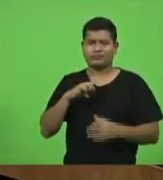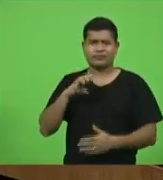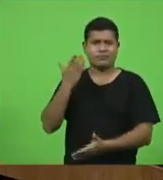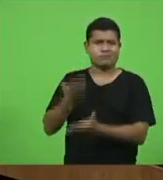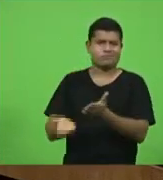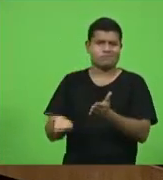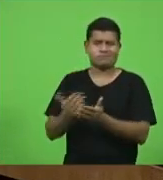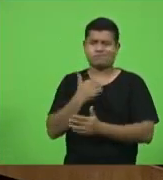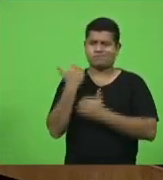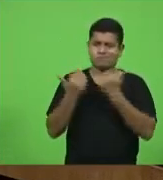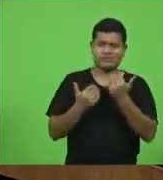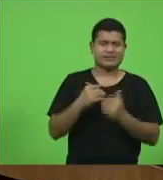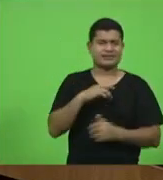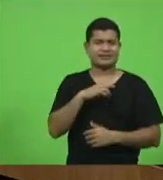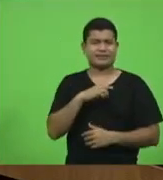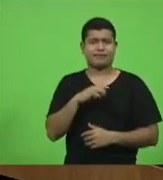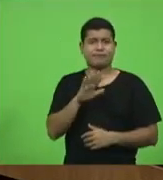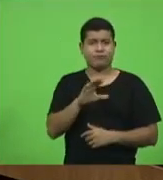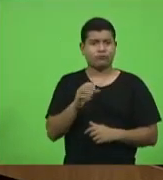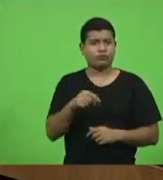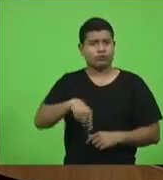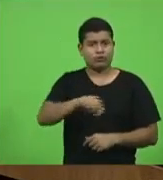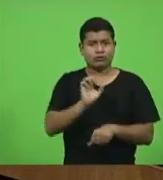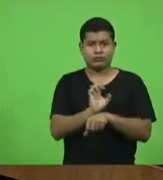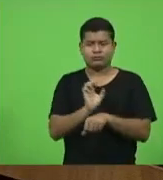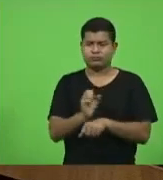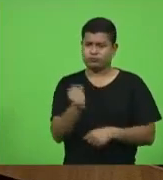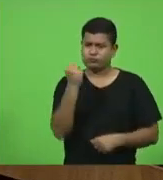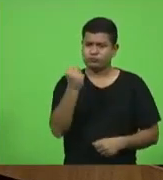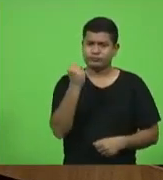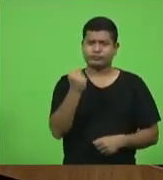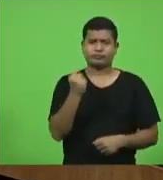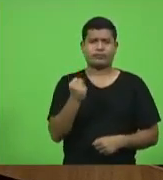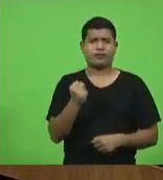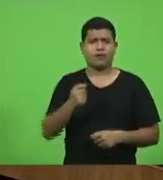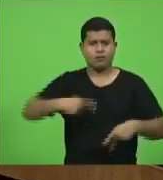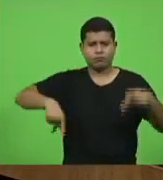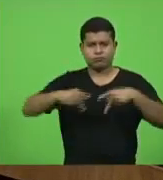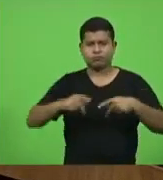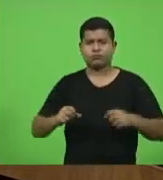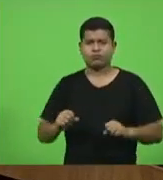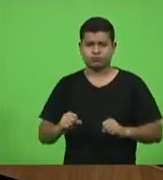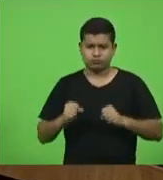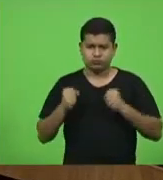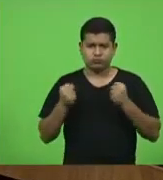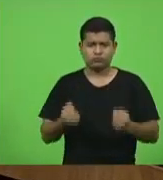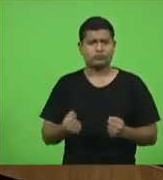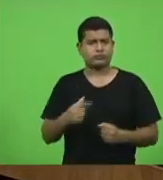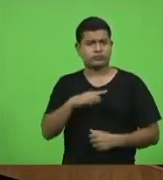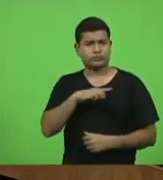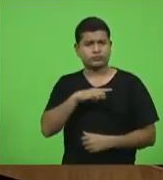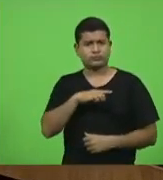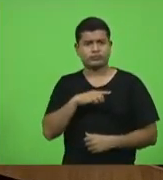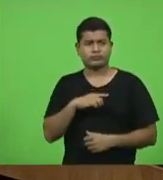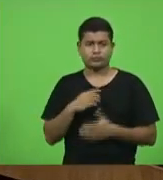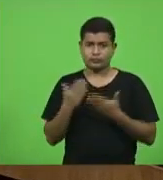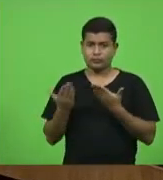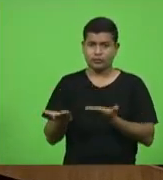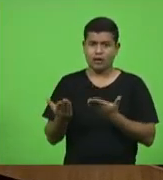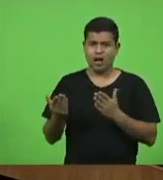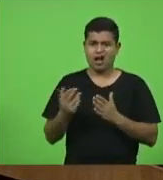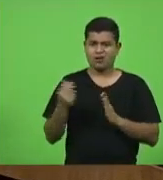somos um estado forte feito de um povo valente um estado que tem as marcas da